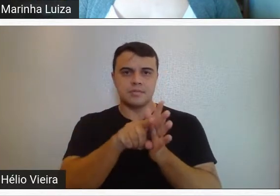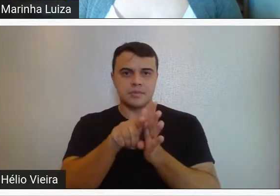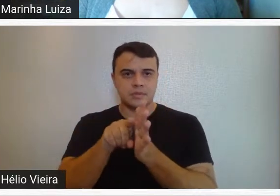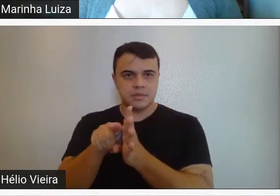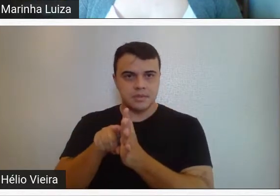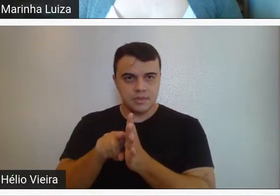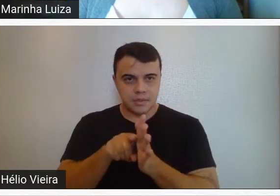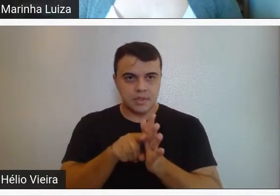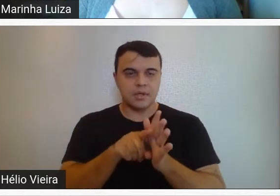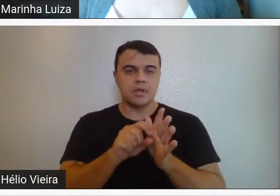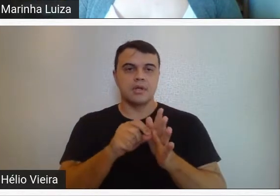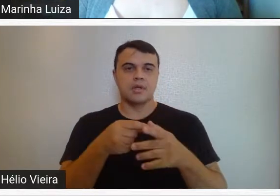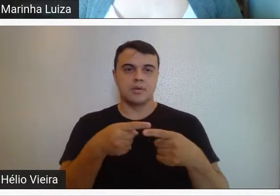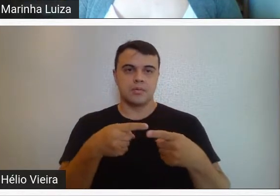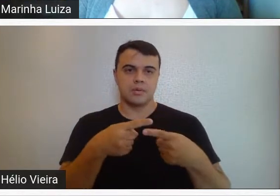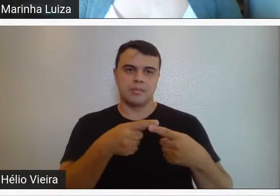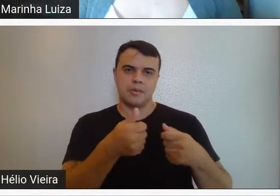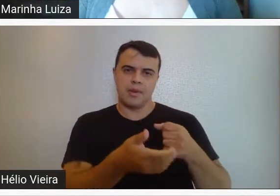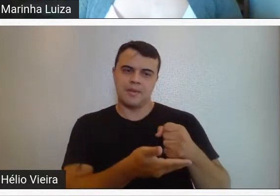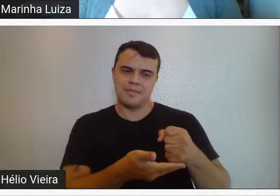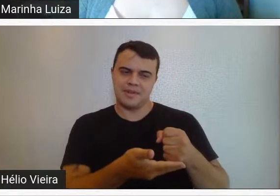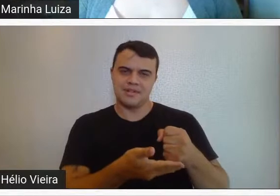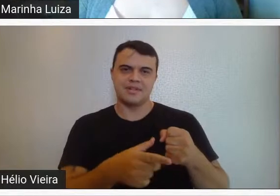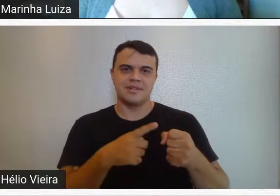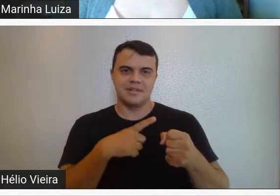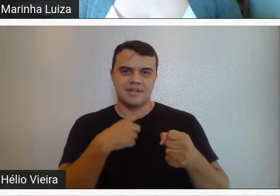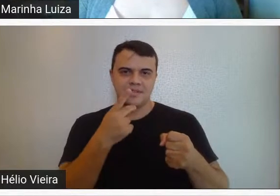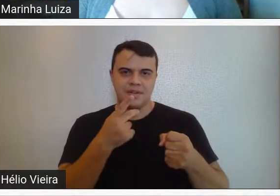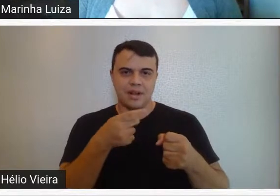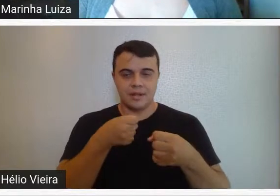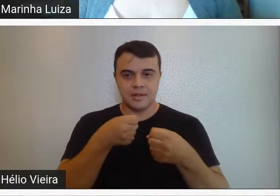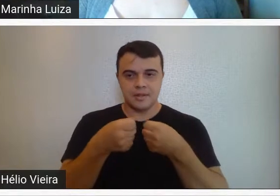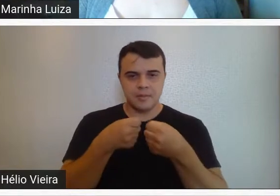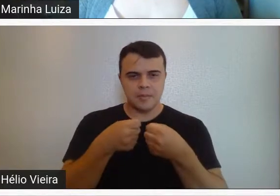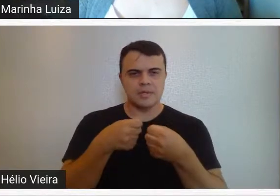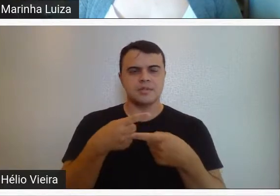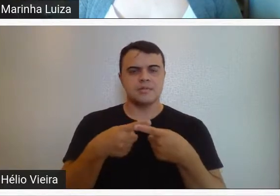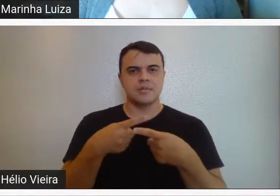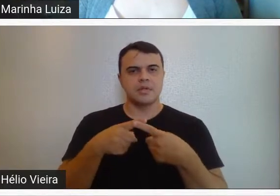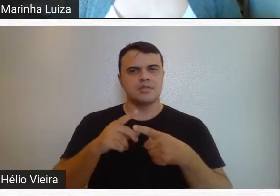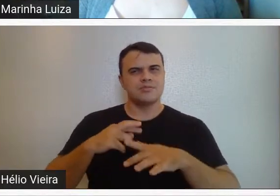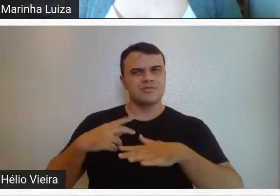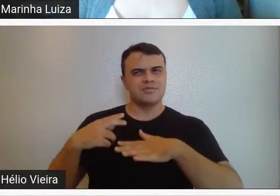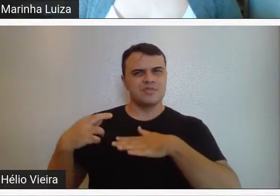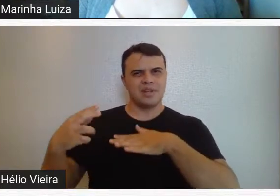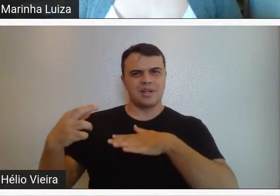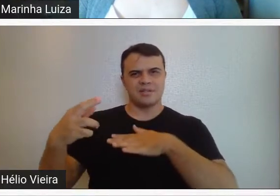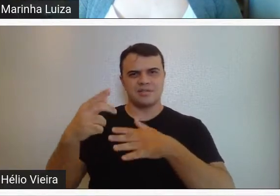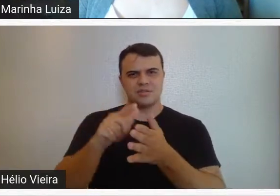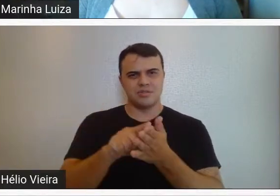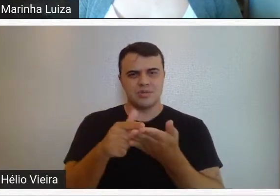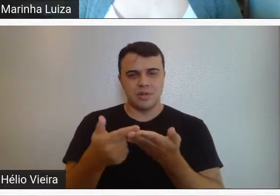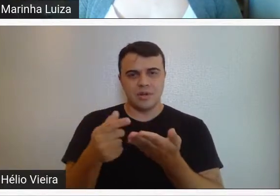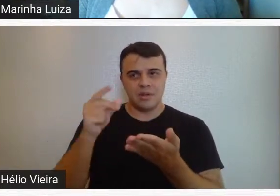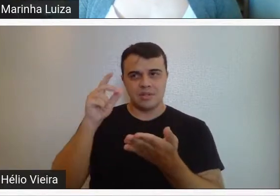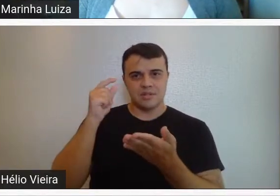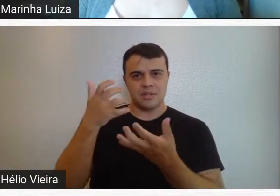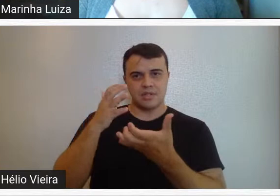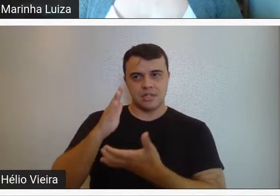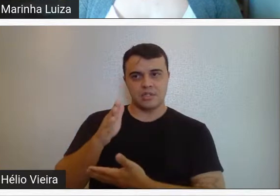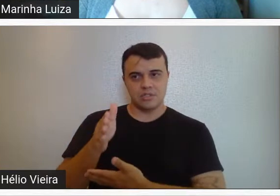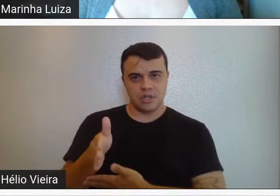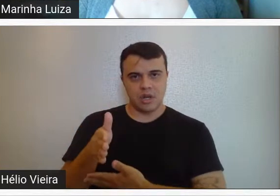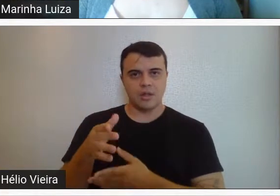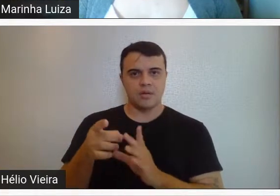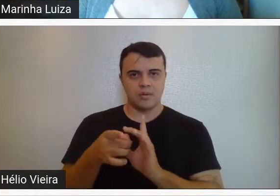essas fontes primárias aí que a gente está falando sobre a imprensa. Tem um conjunto de jornais da época, quem quiser ir direto nas